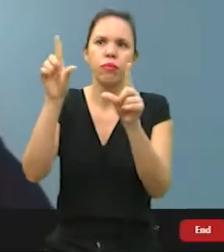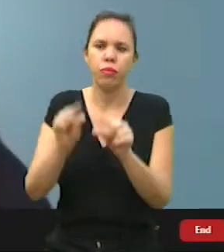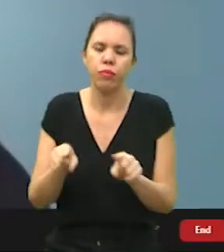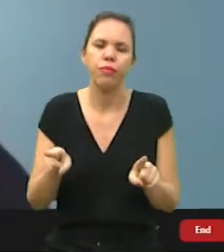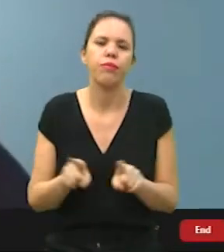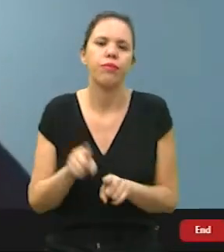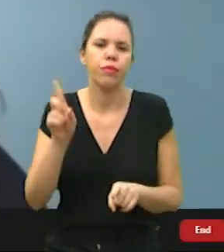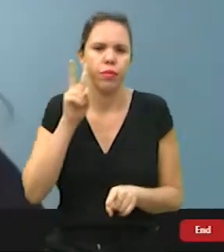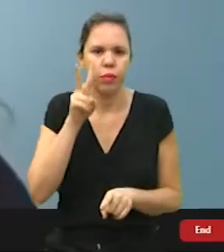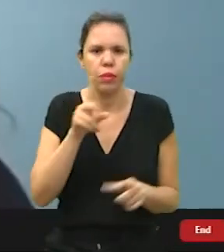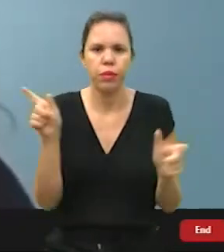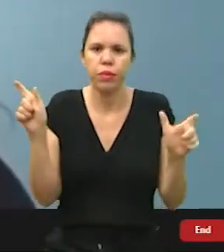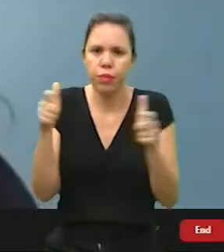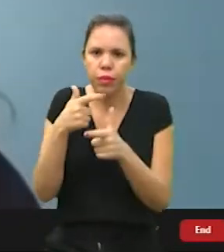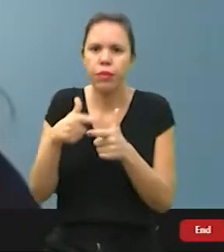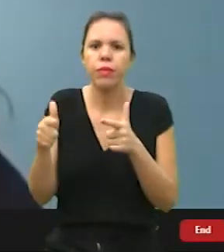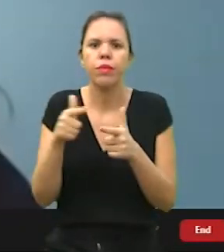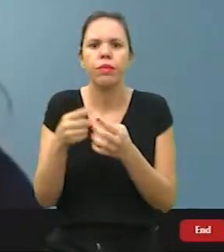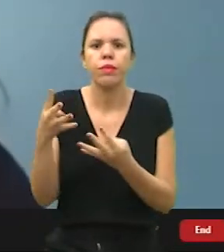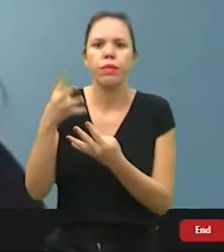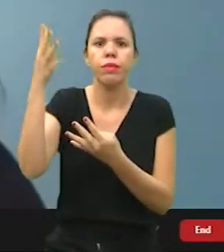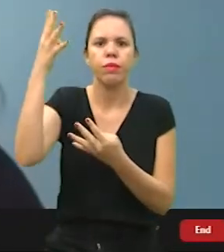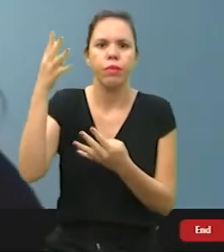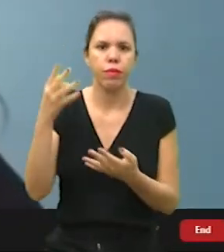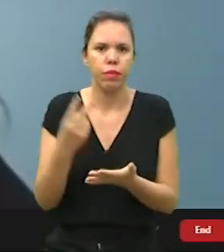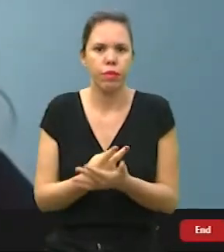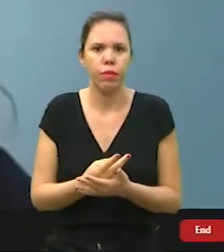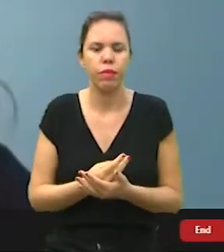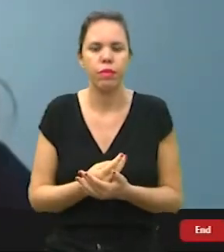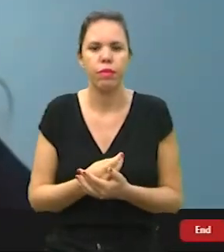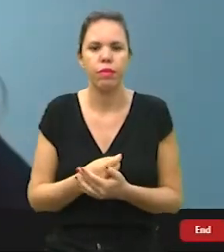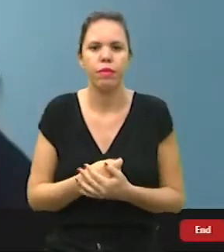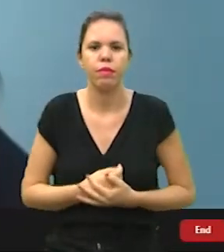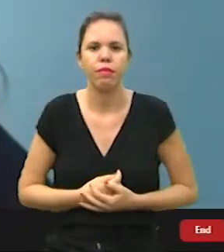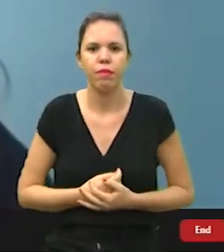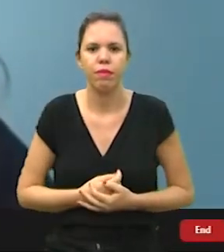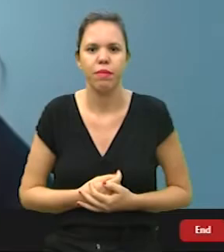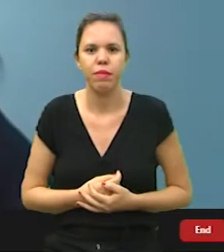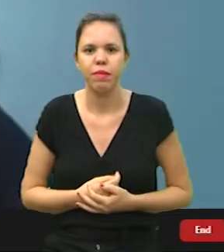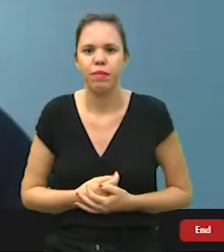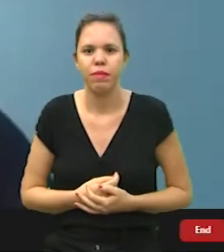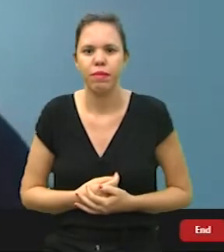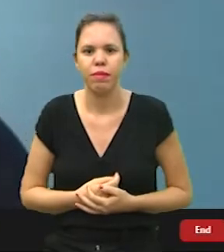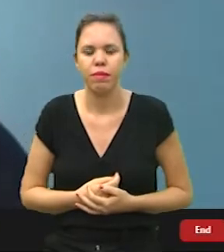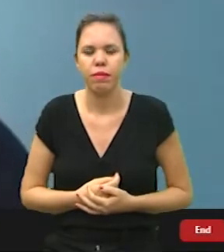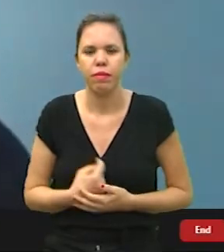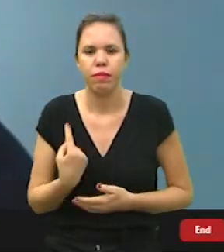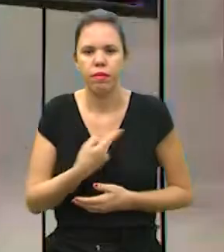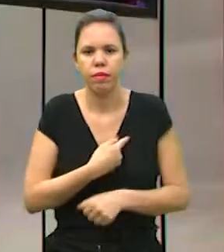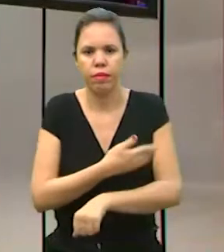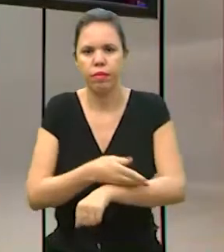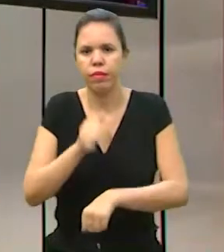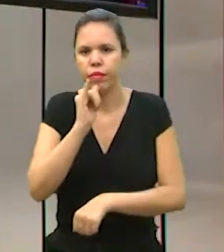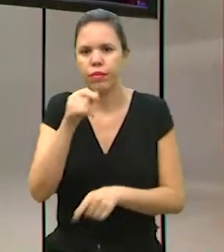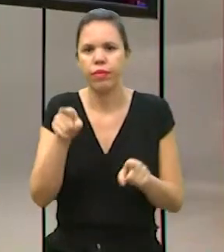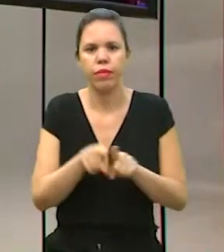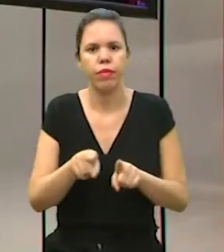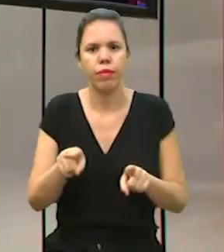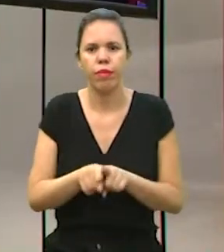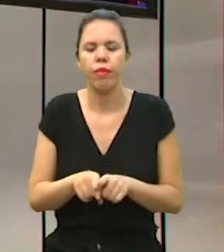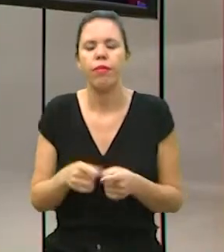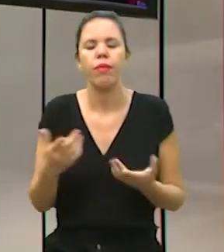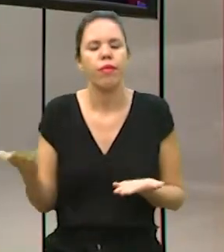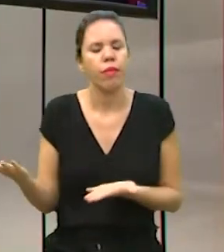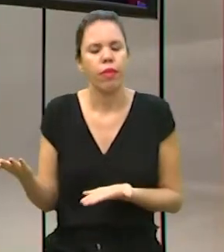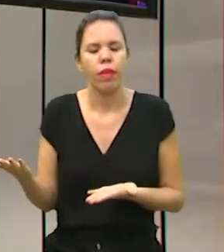diminuição dos gastos mesmo na atmosfera. A gente costuma dizer também,